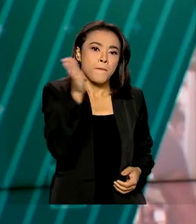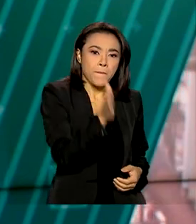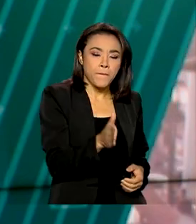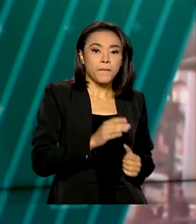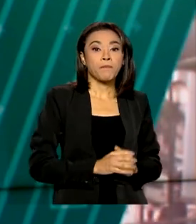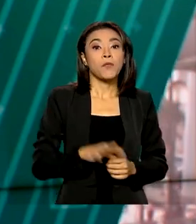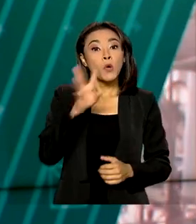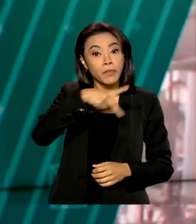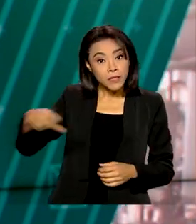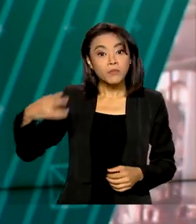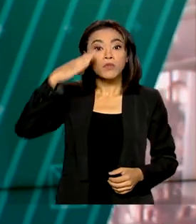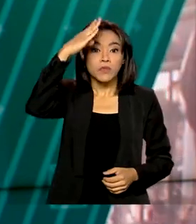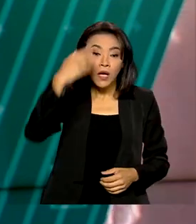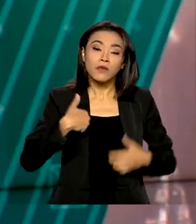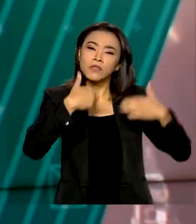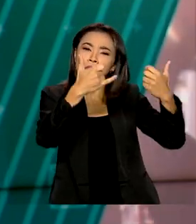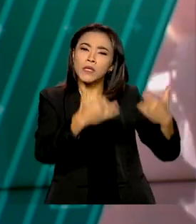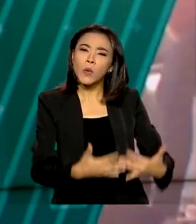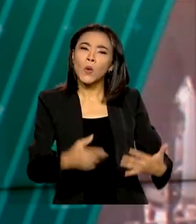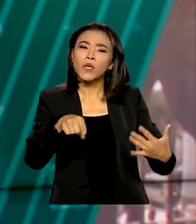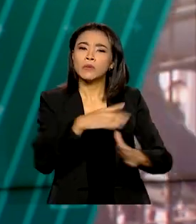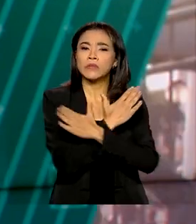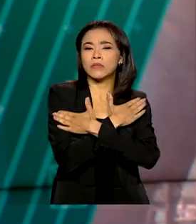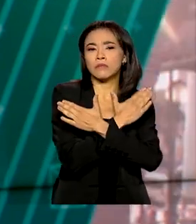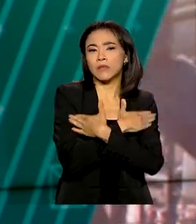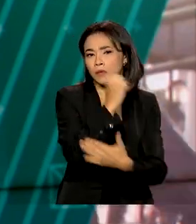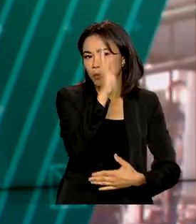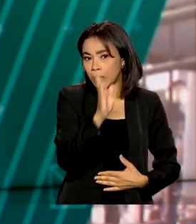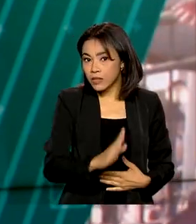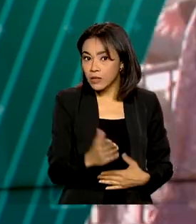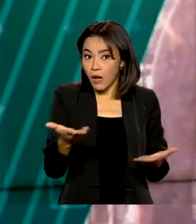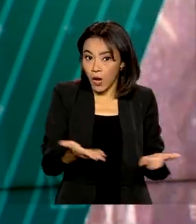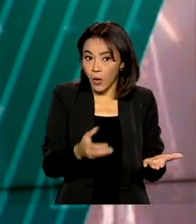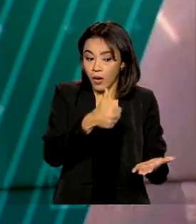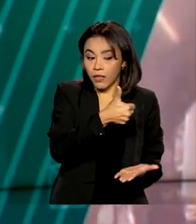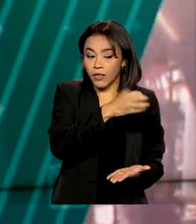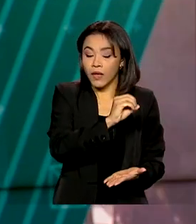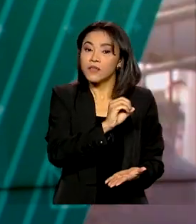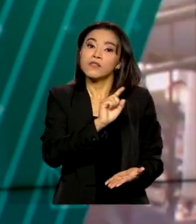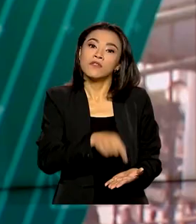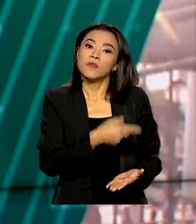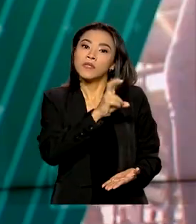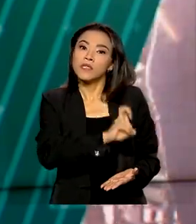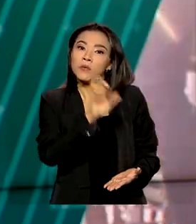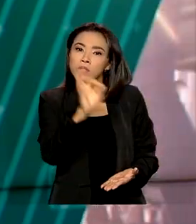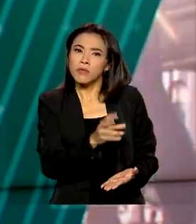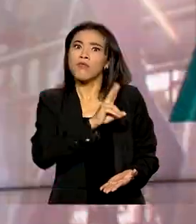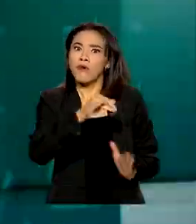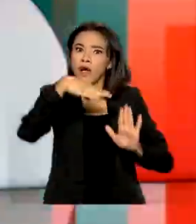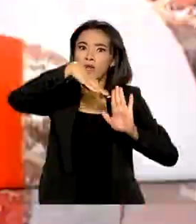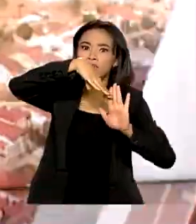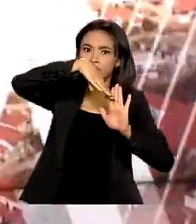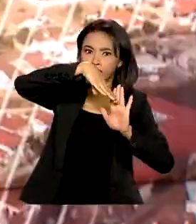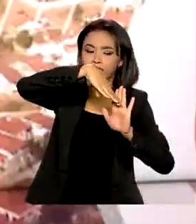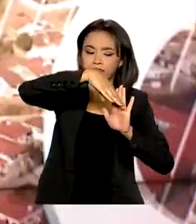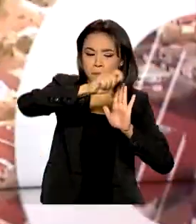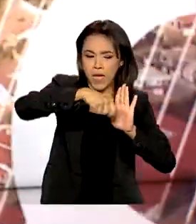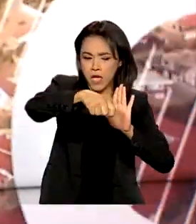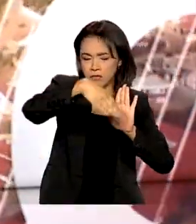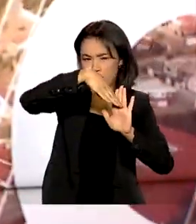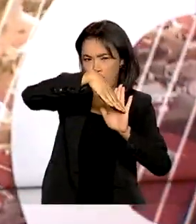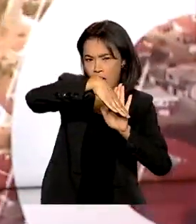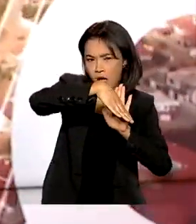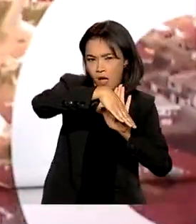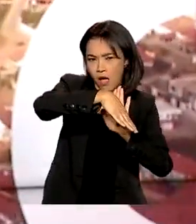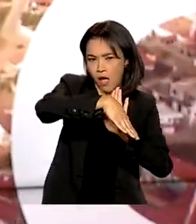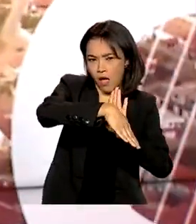afirmou que a taxa de desemprego no Brasil, atualmente em 10,5%, deve continuar caindo nos próximos meses e